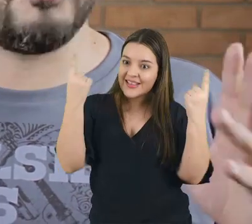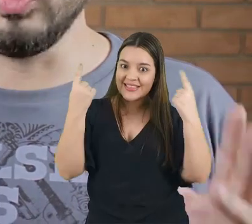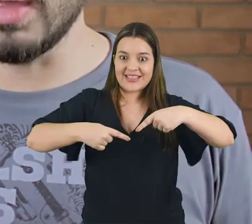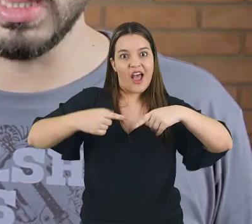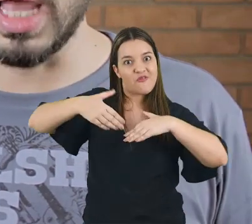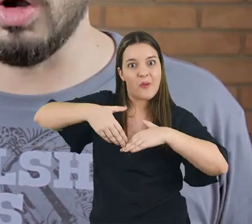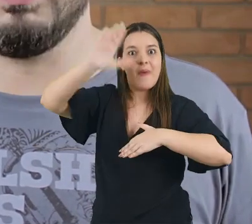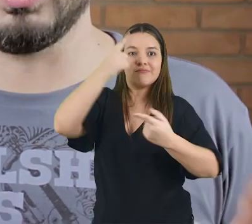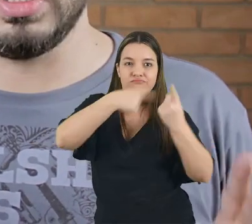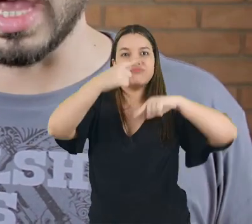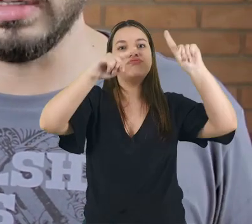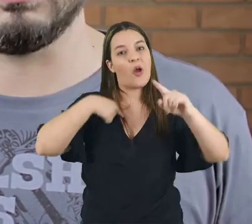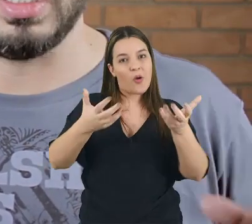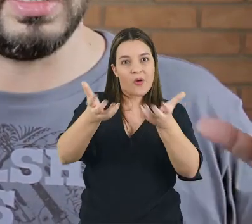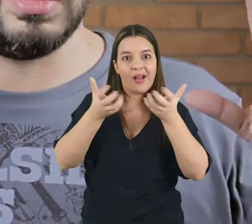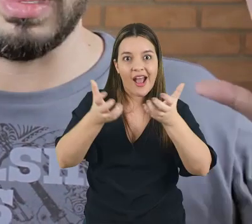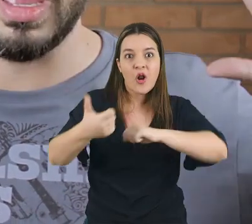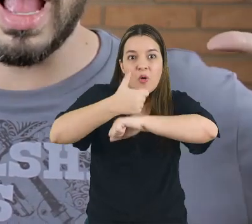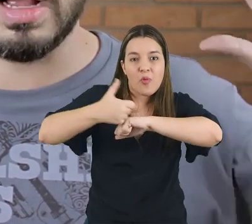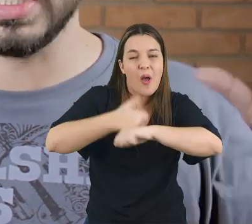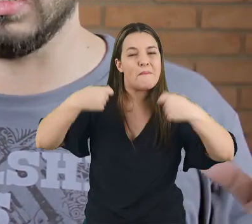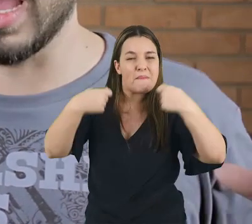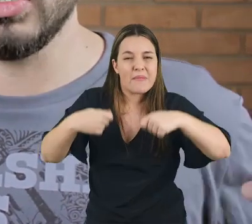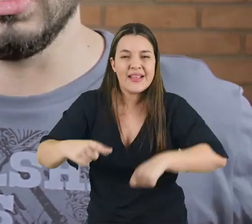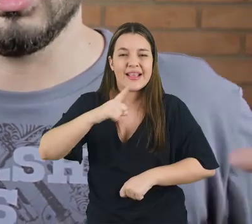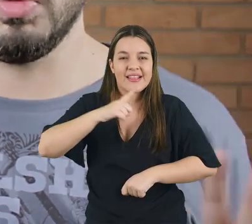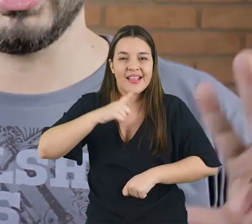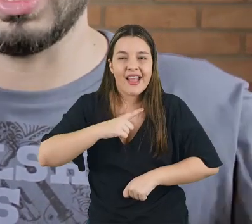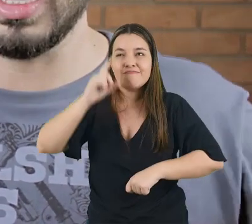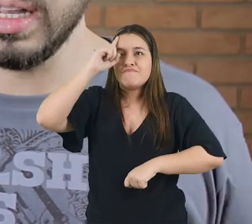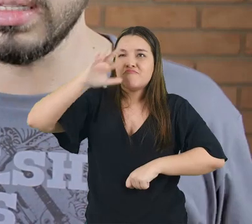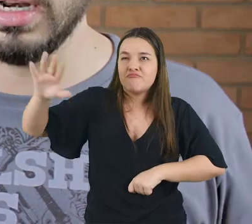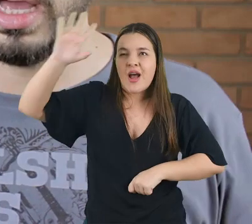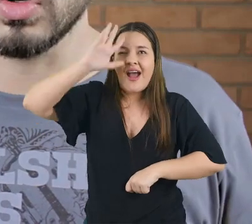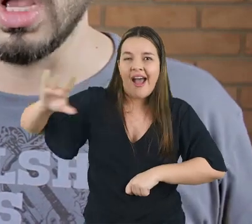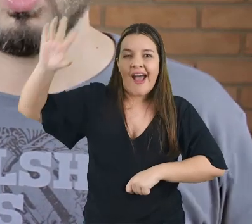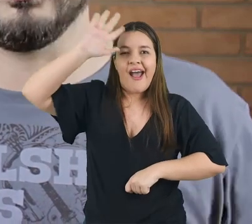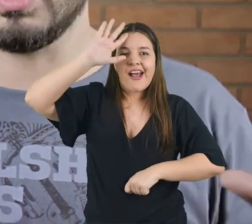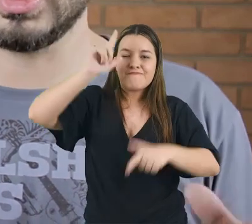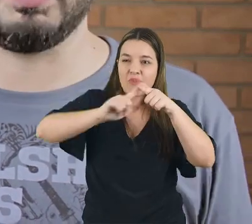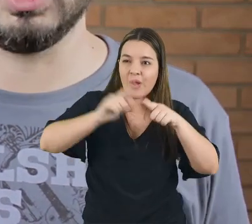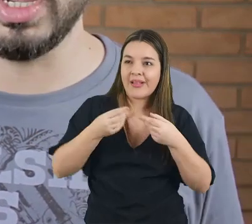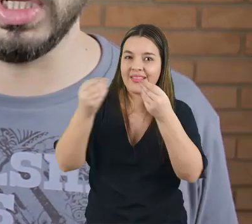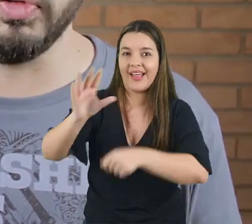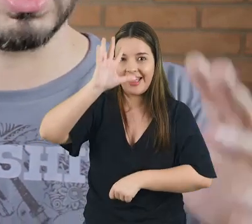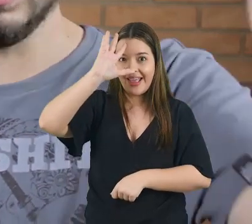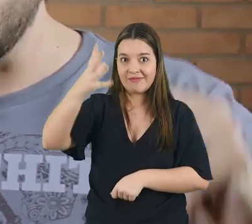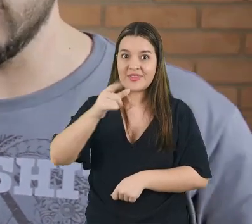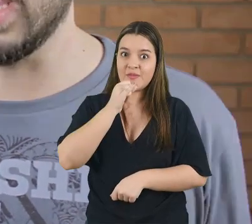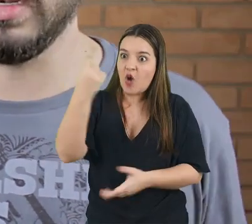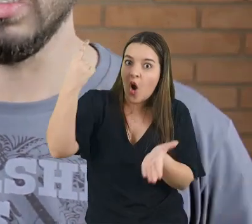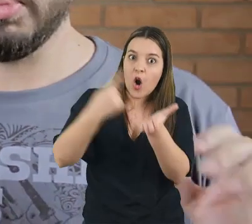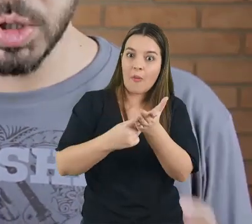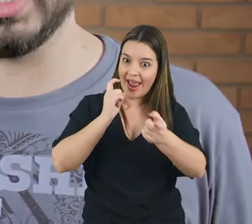seja, é fundamental para um designer ele ter a capacidade de imaginar N cenários. Quando você participar de uma reunião, você